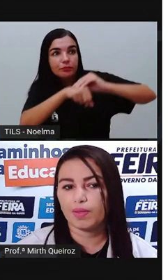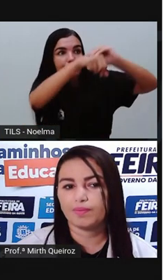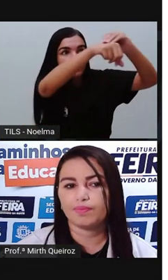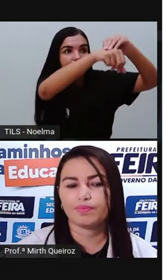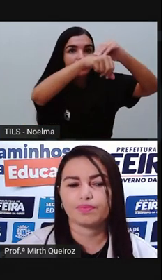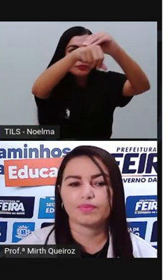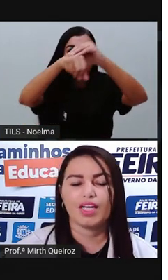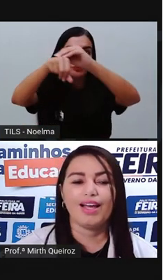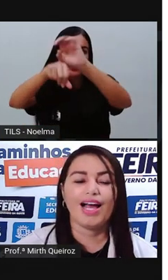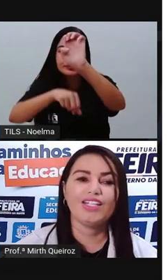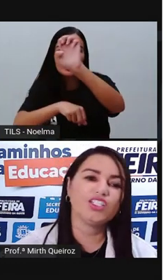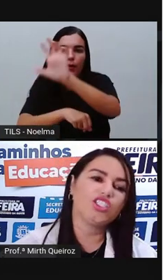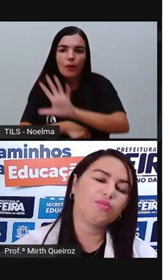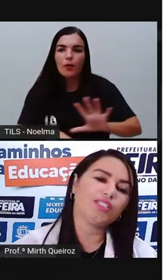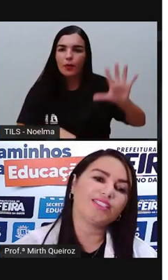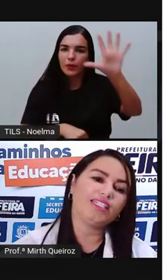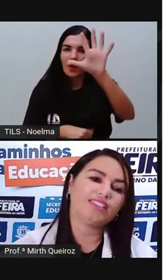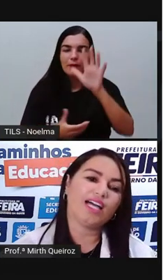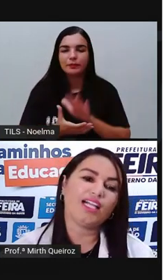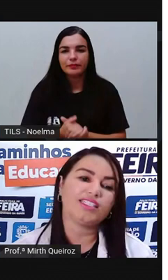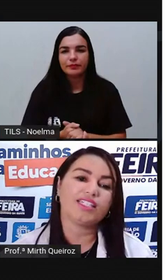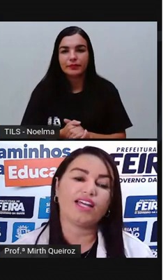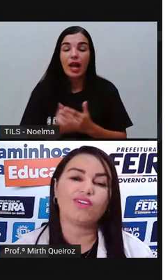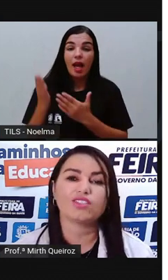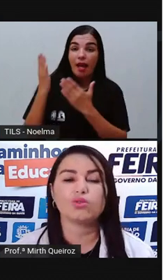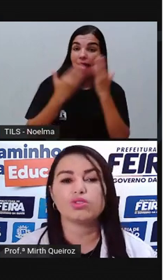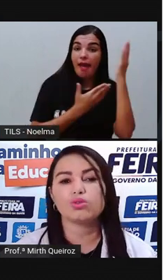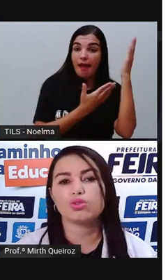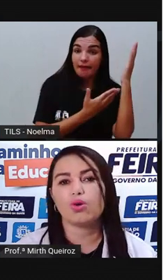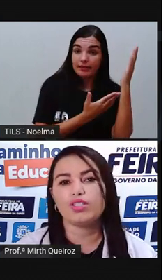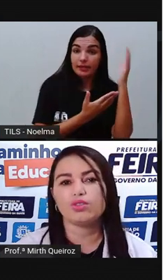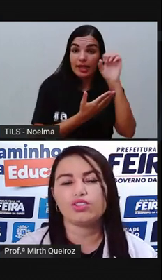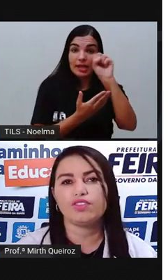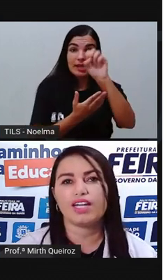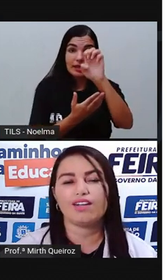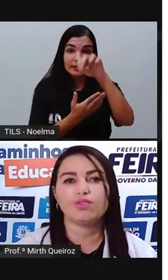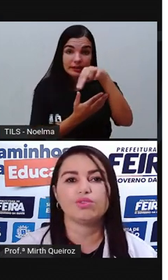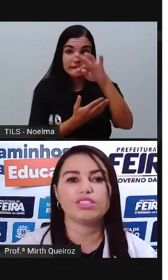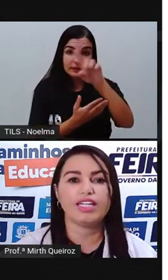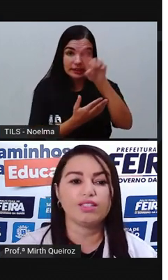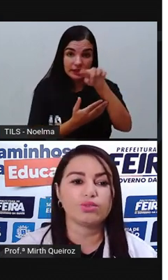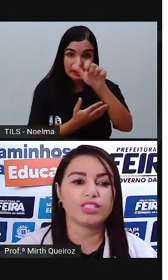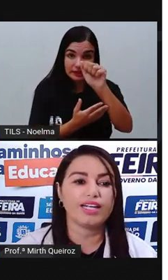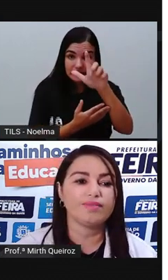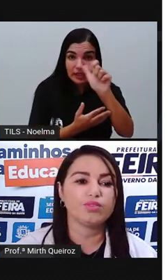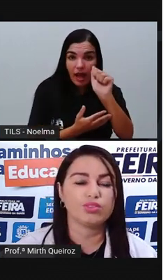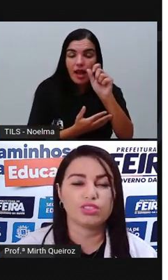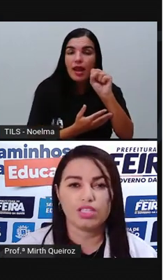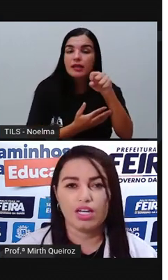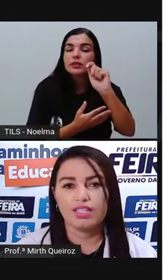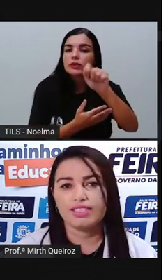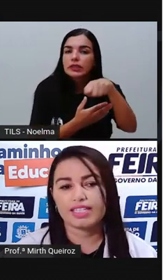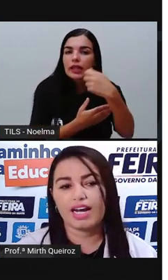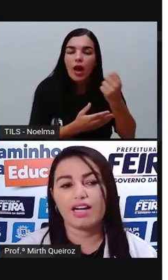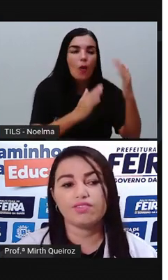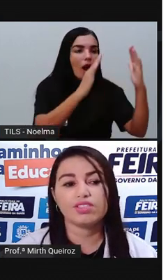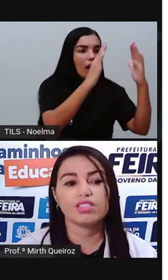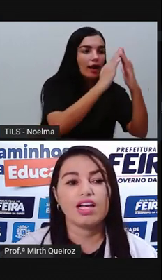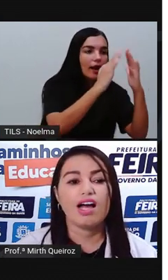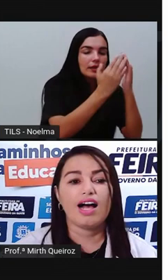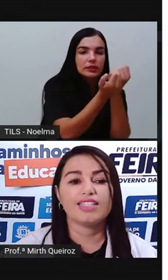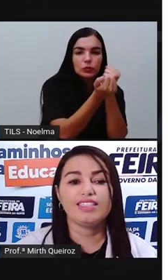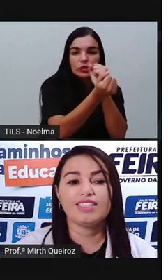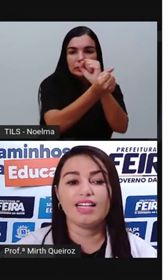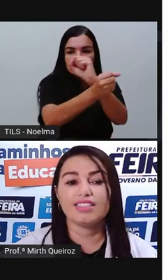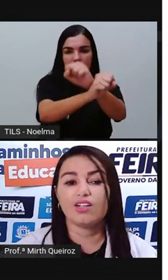Europa. Aí nós tínhamos as senzalas, que eram as construções onde ficavam os negros, né? Os escravos.